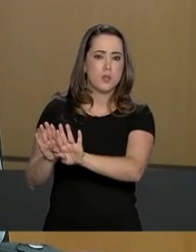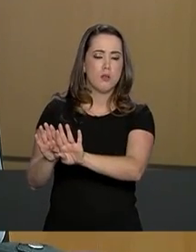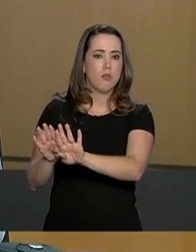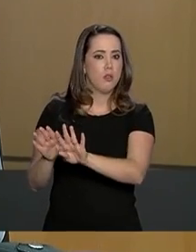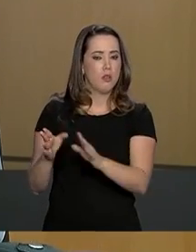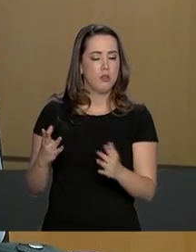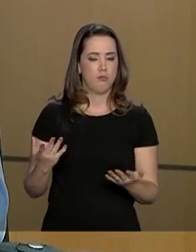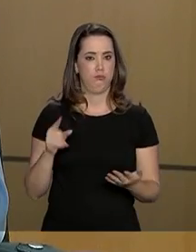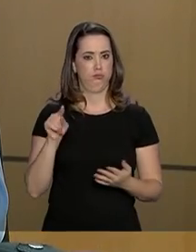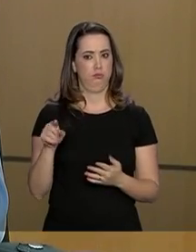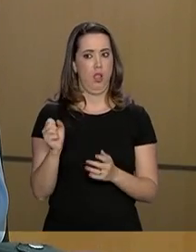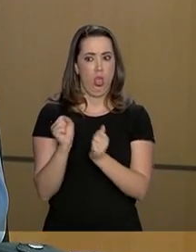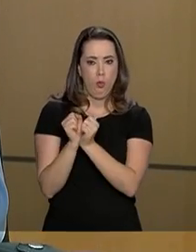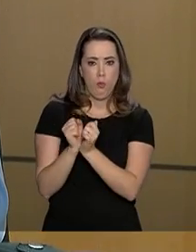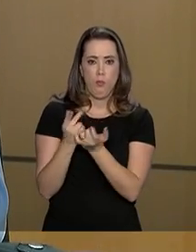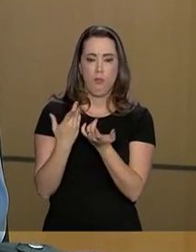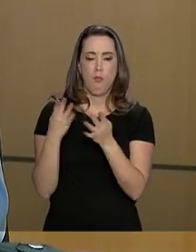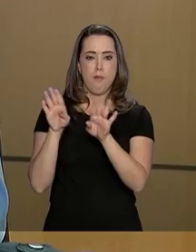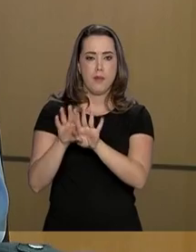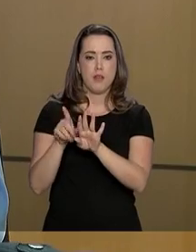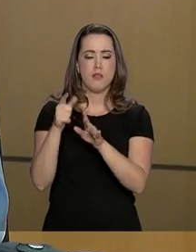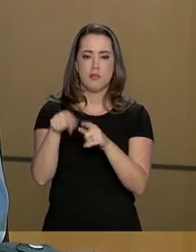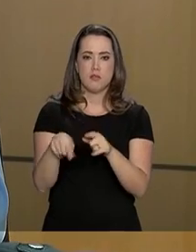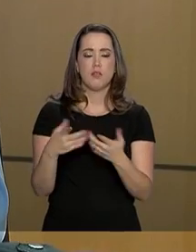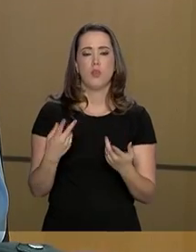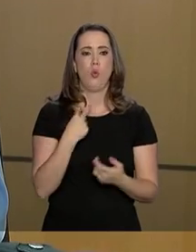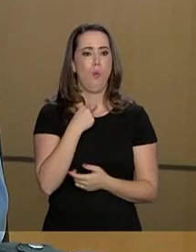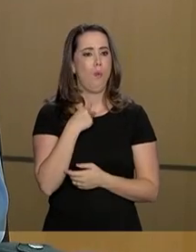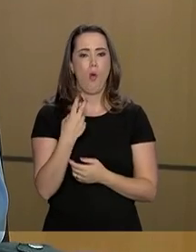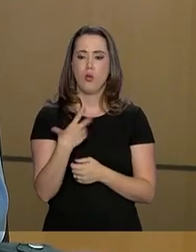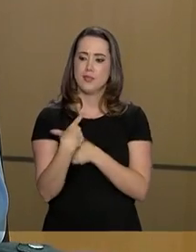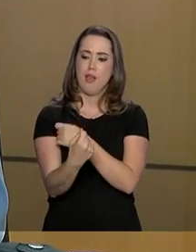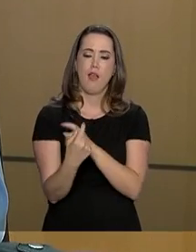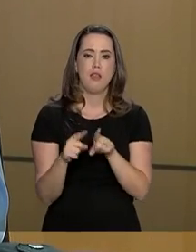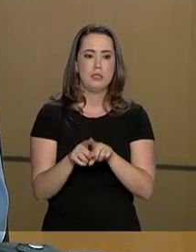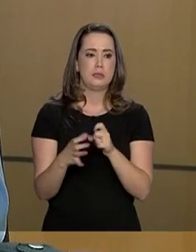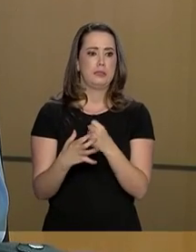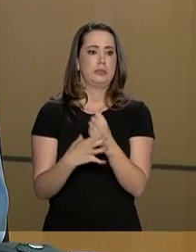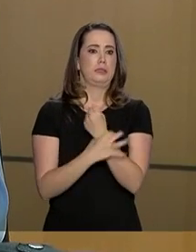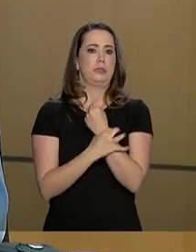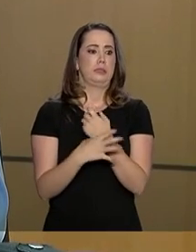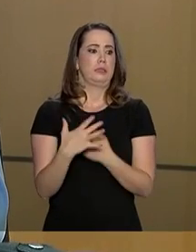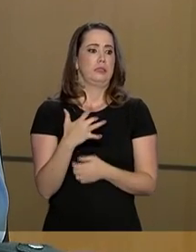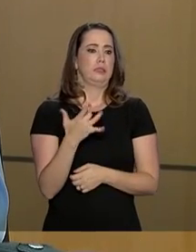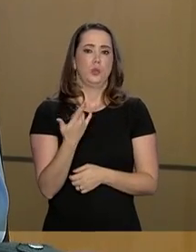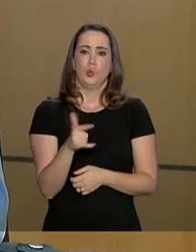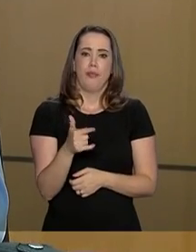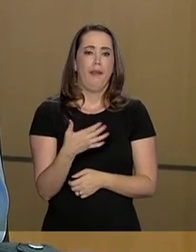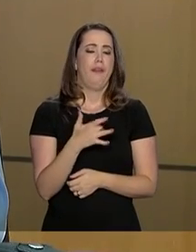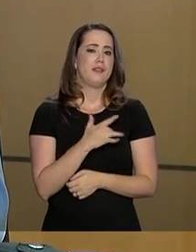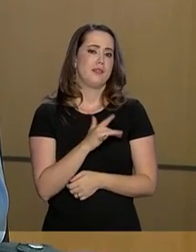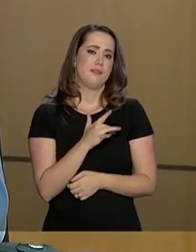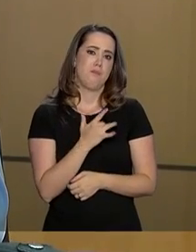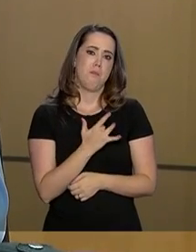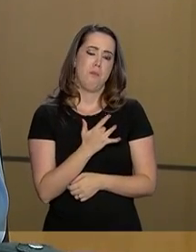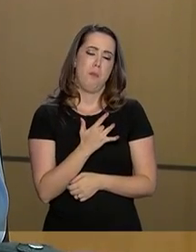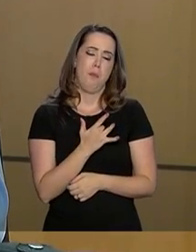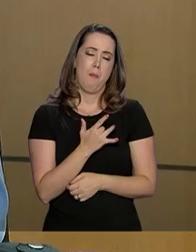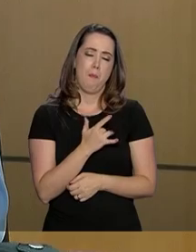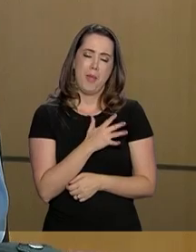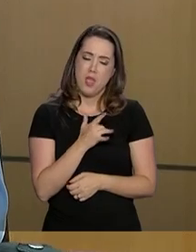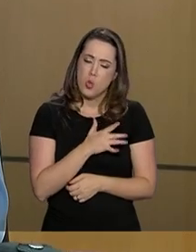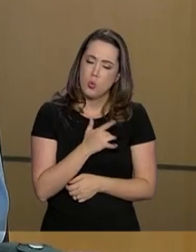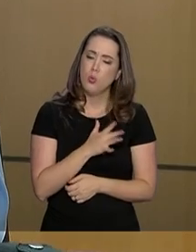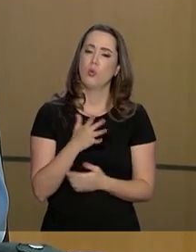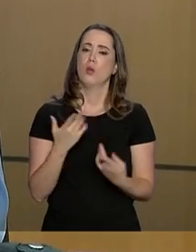presos e mantidos em cárcere privado, a insegurança é muito grande, então nós estamos apelando que,